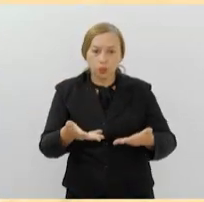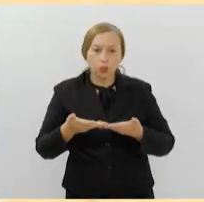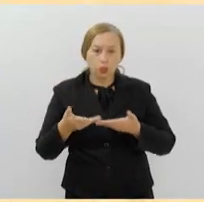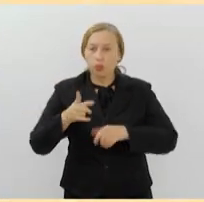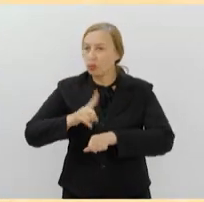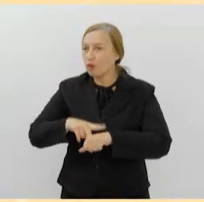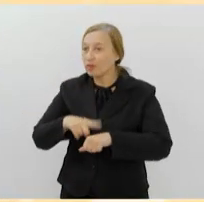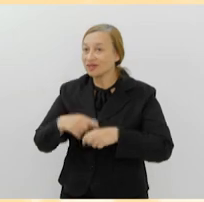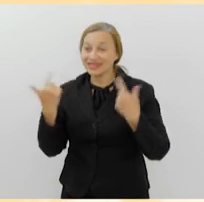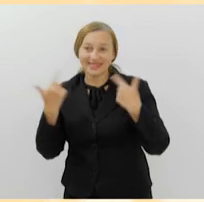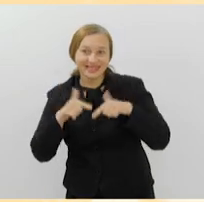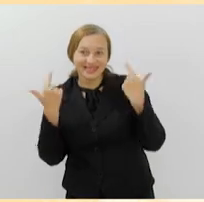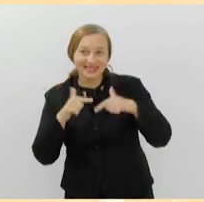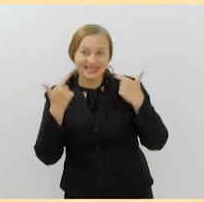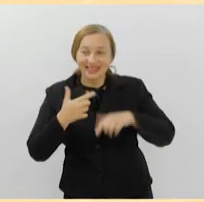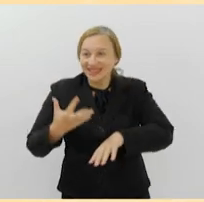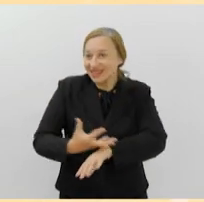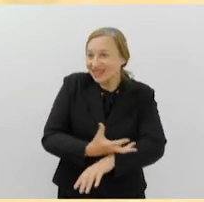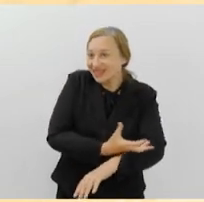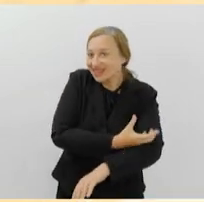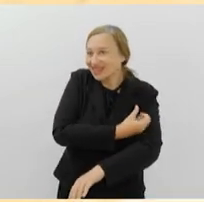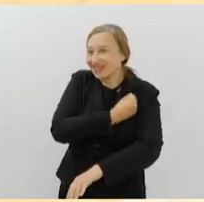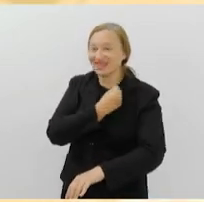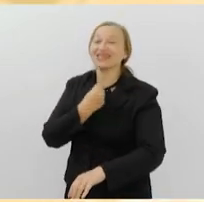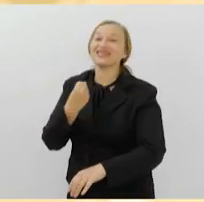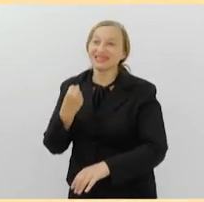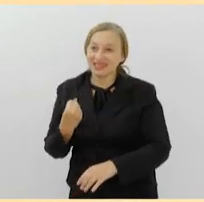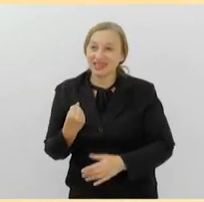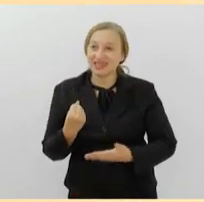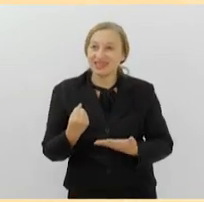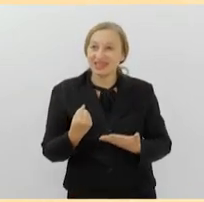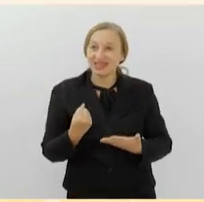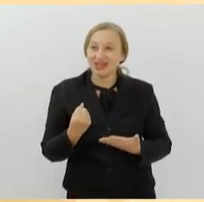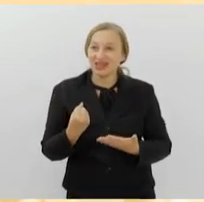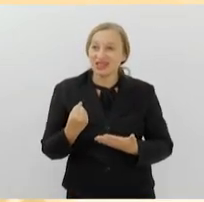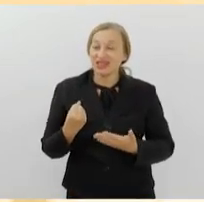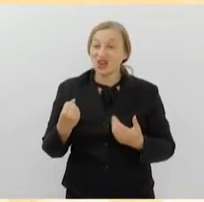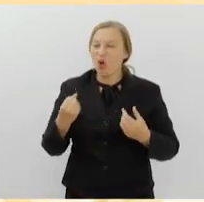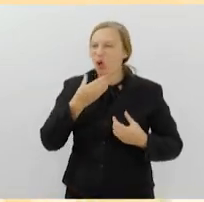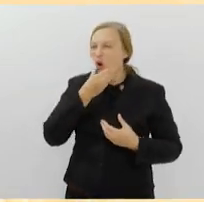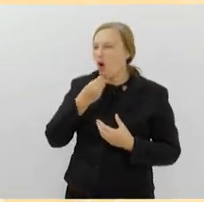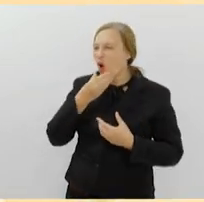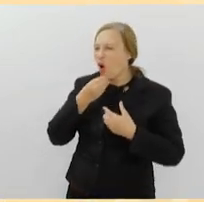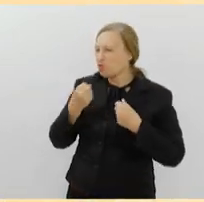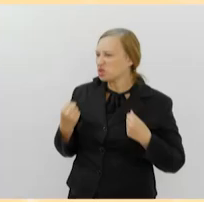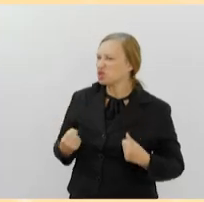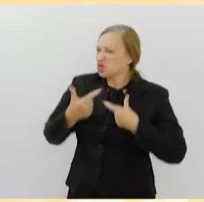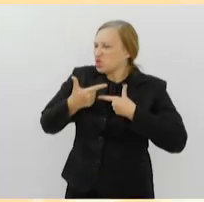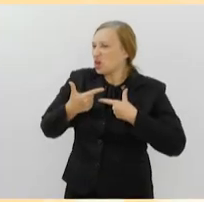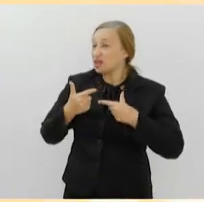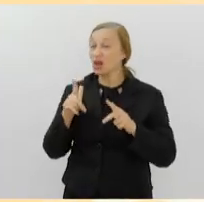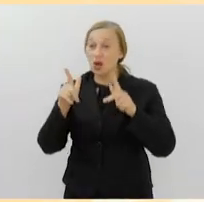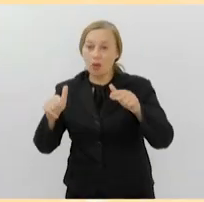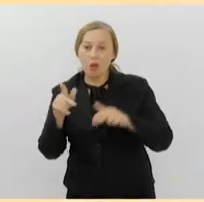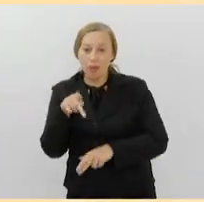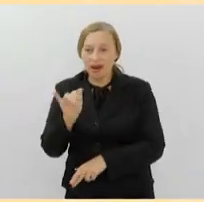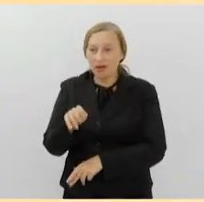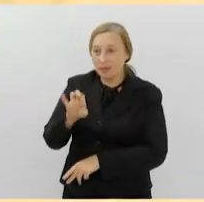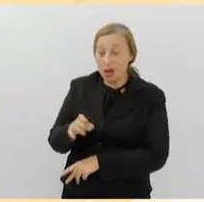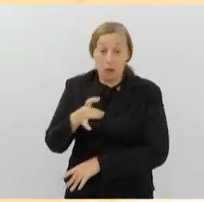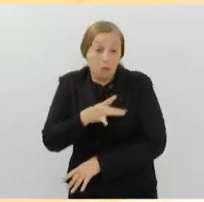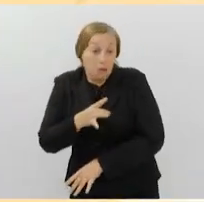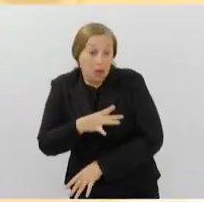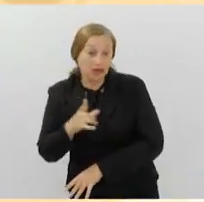divertidos, emocionantes e introspectivos como Sujeito de Sorte, Como Nossos Pais, Medo de Avião,